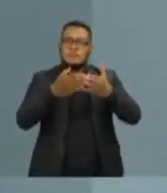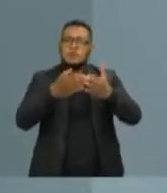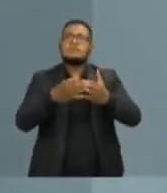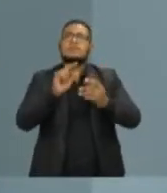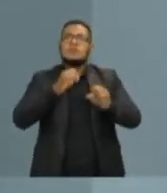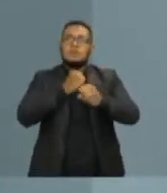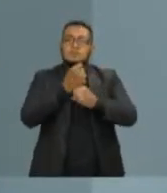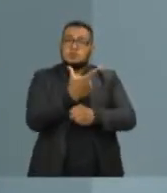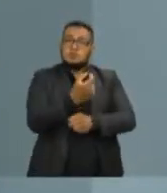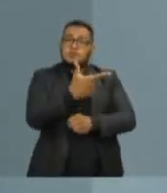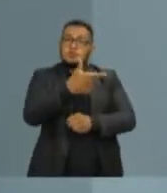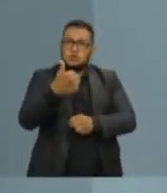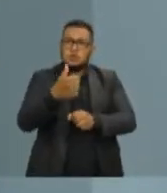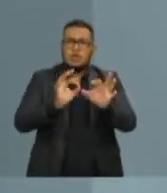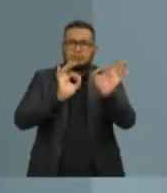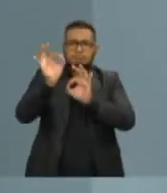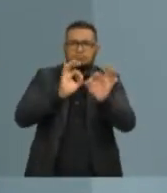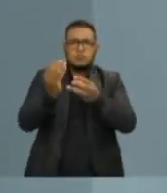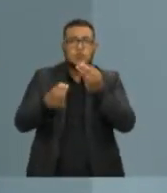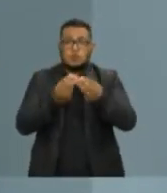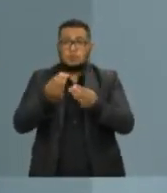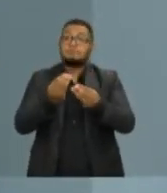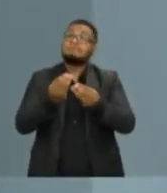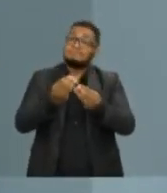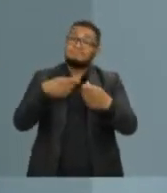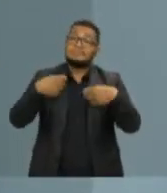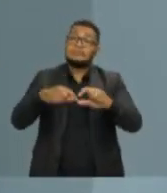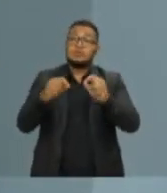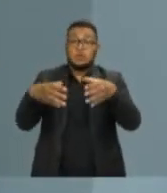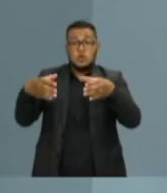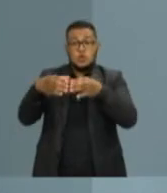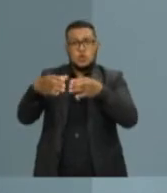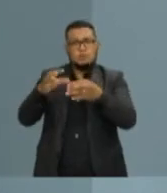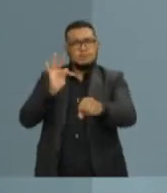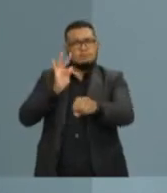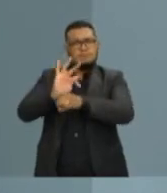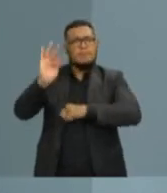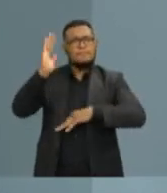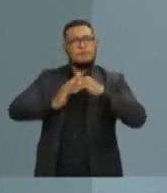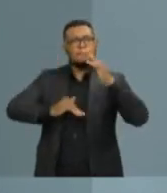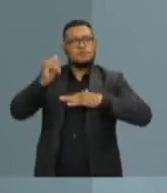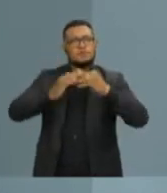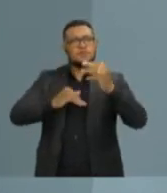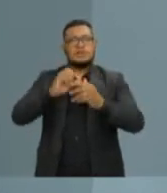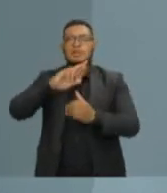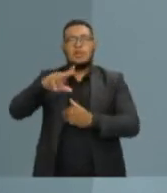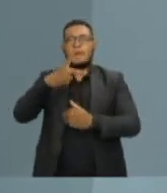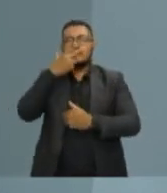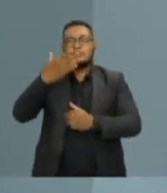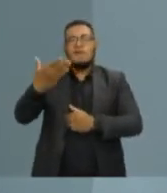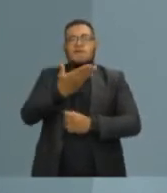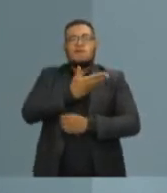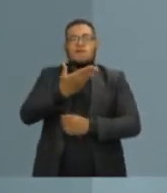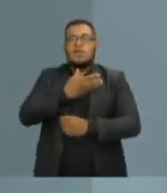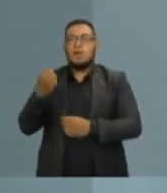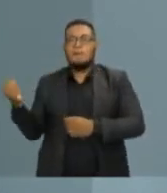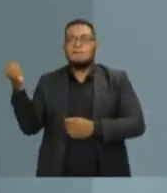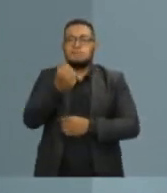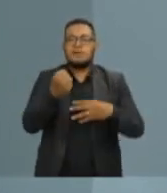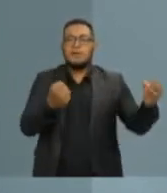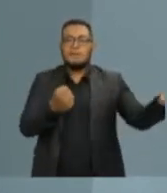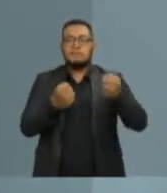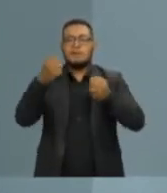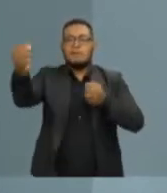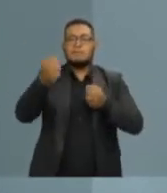2021, inicialmente o próximo prefeito tem que montar uma equipe técnica. Não é colocar a companheirada para dentro e trazer, colocar na